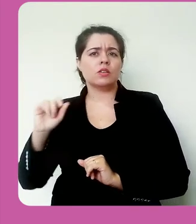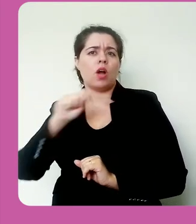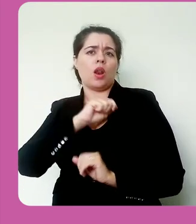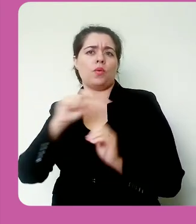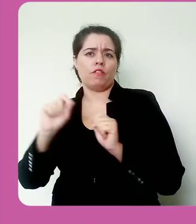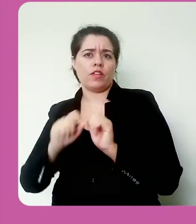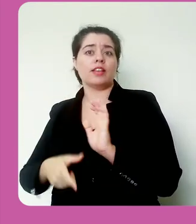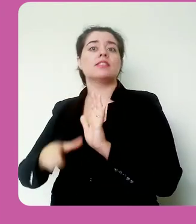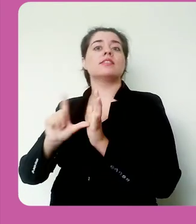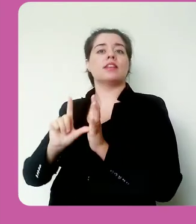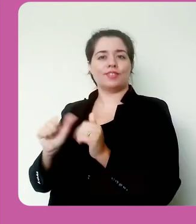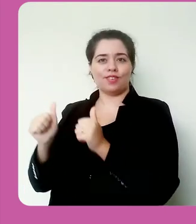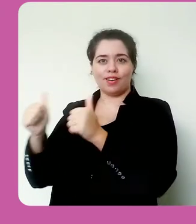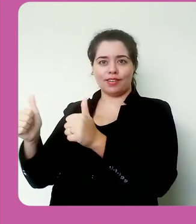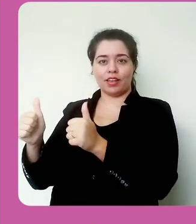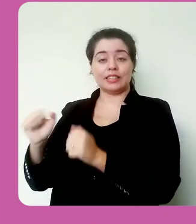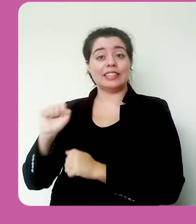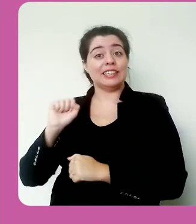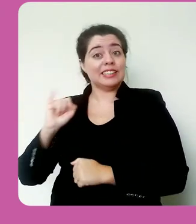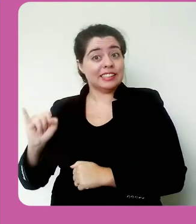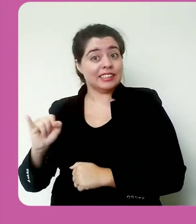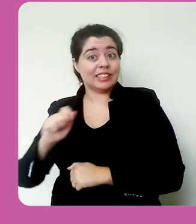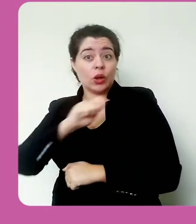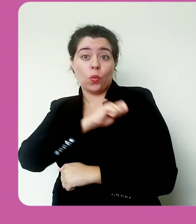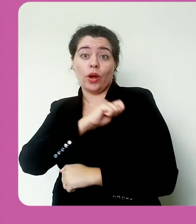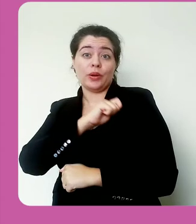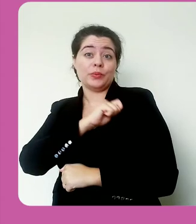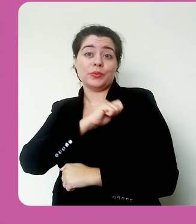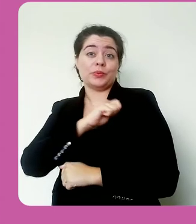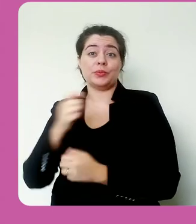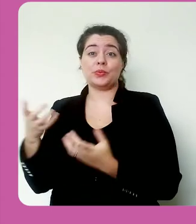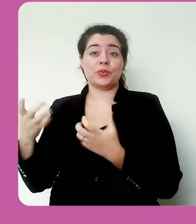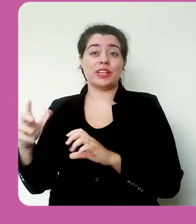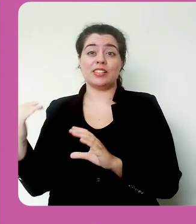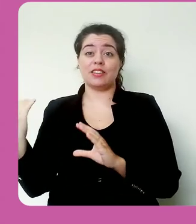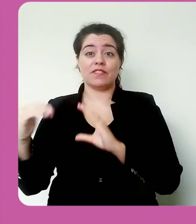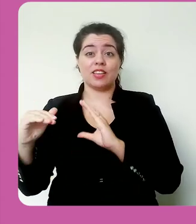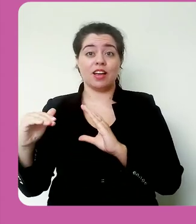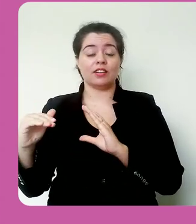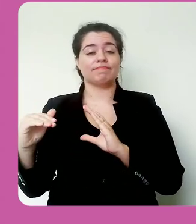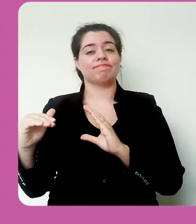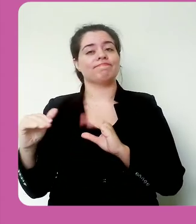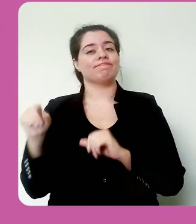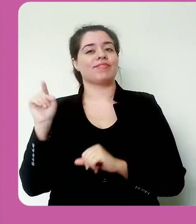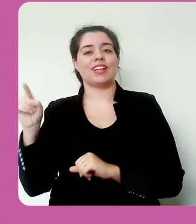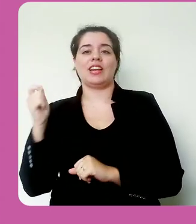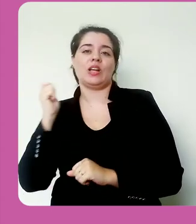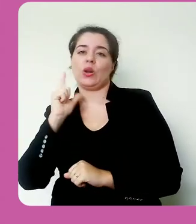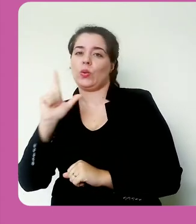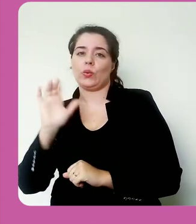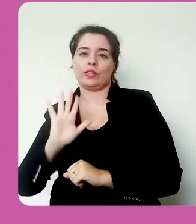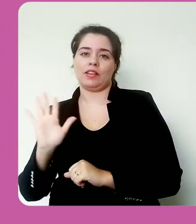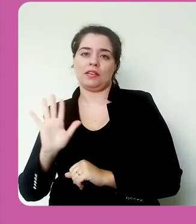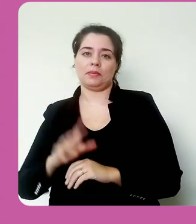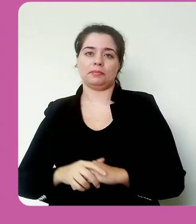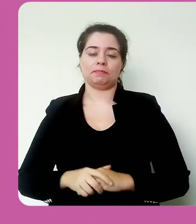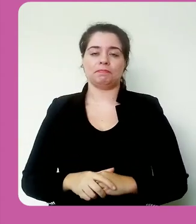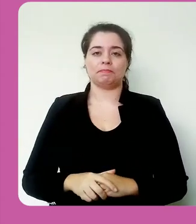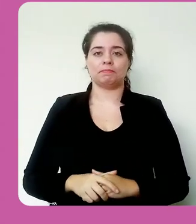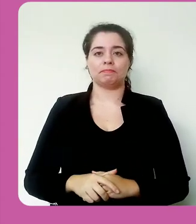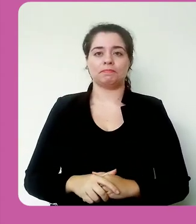pois bem, se ele não se interessou em reenviar a atividade até aquela data limite, ele não vai conseguir enviar mais,